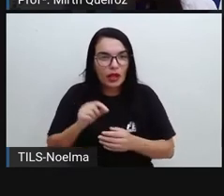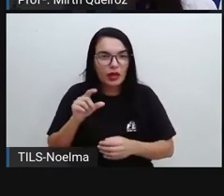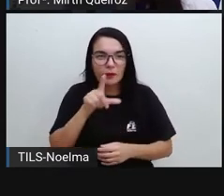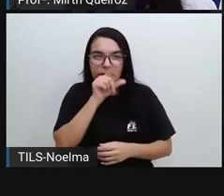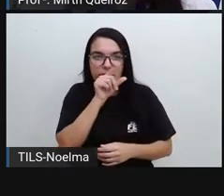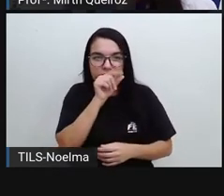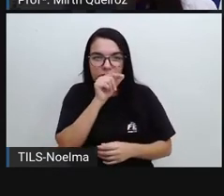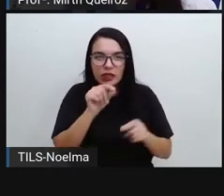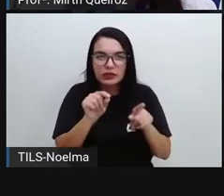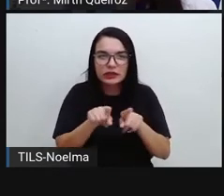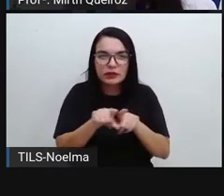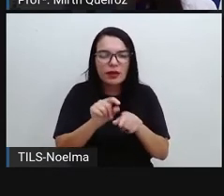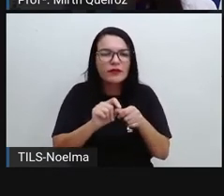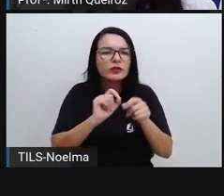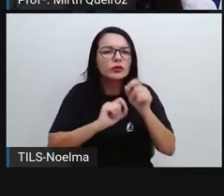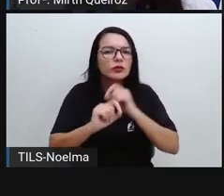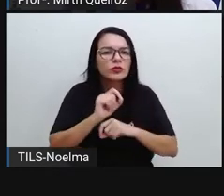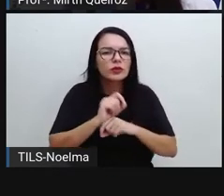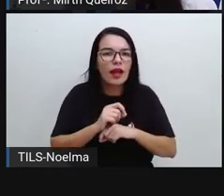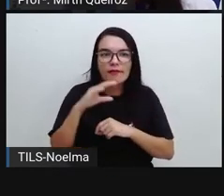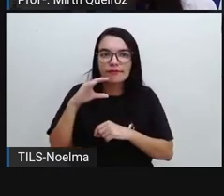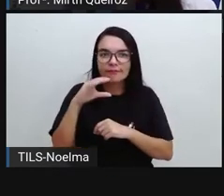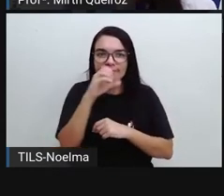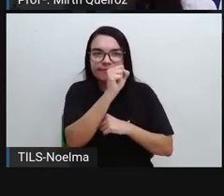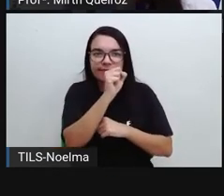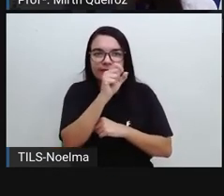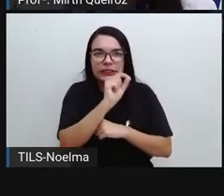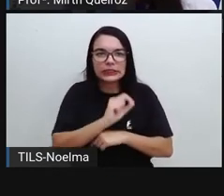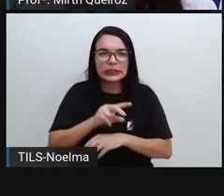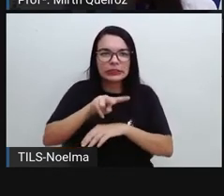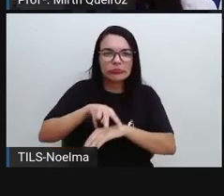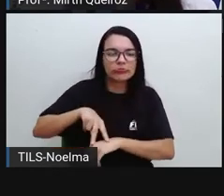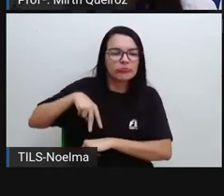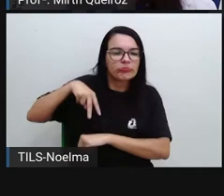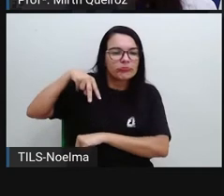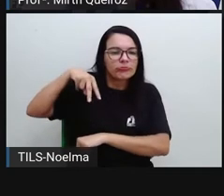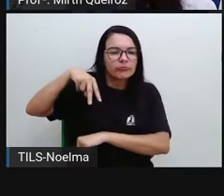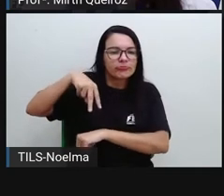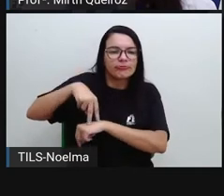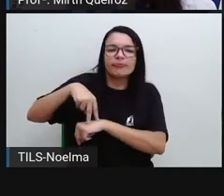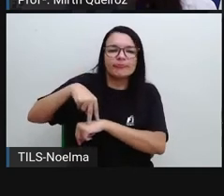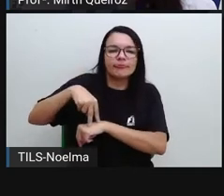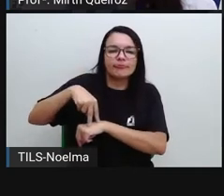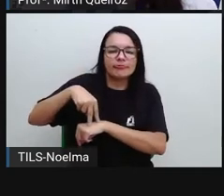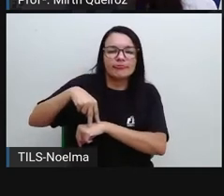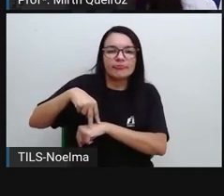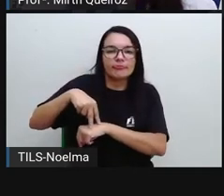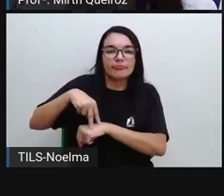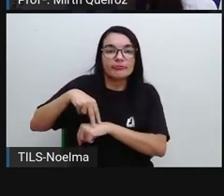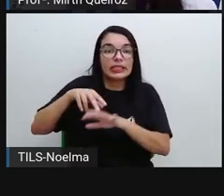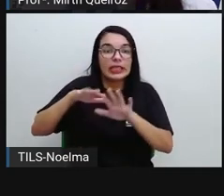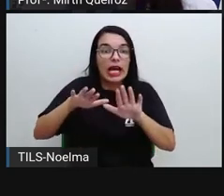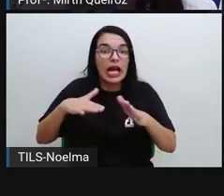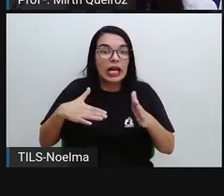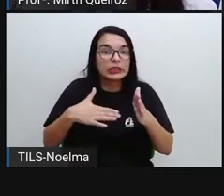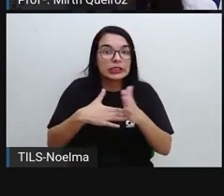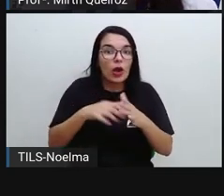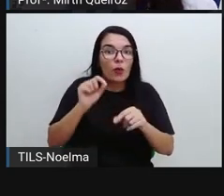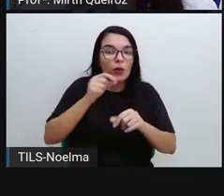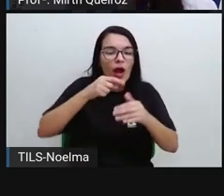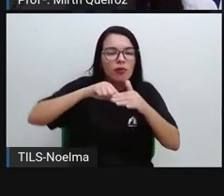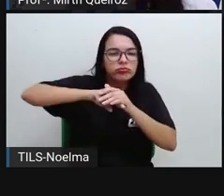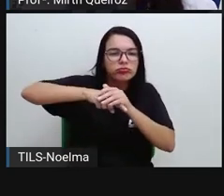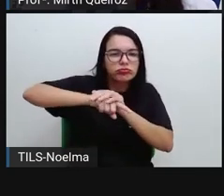impetuosos as colunas no racho de sua nutriz querida. Até que de dentro